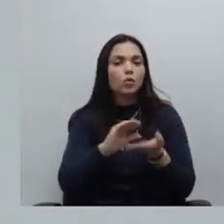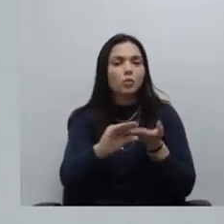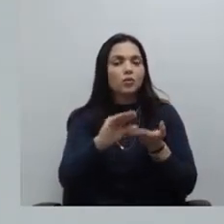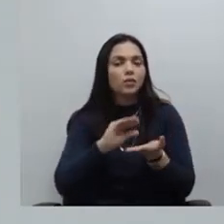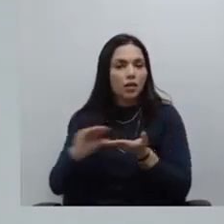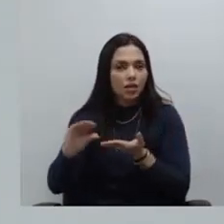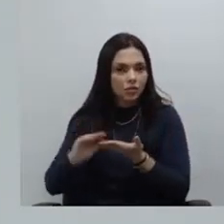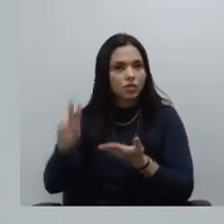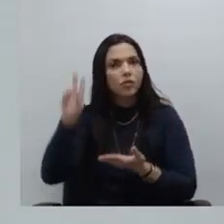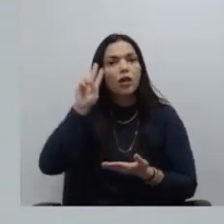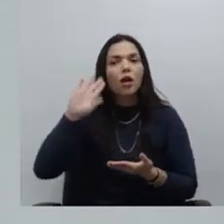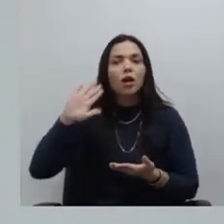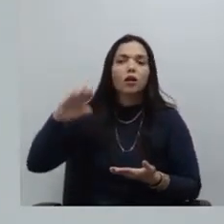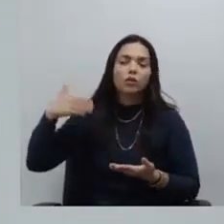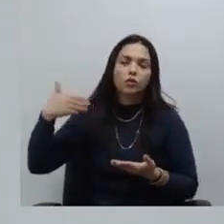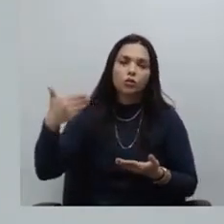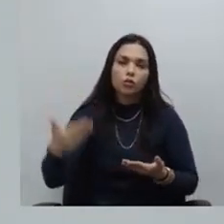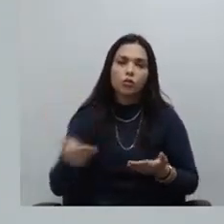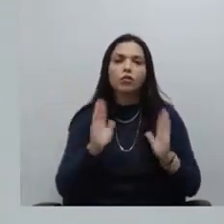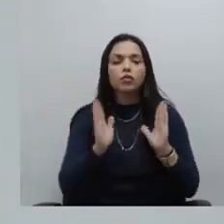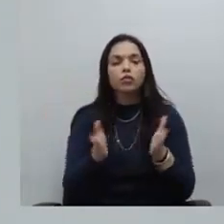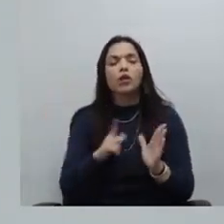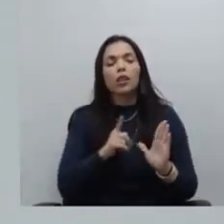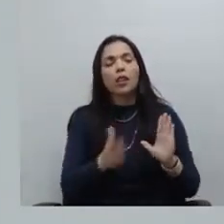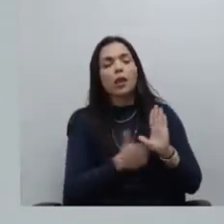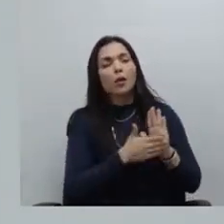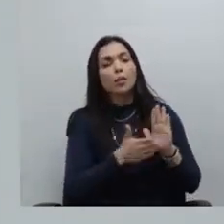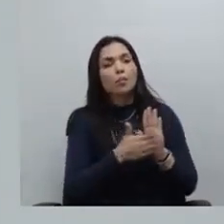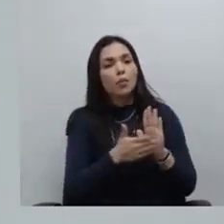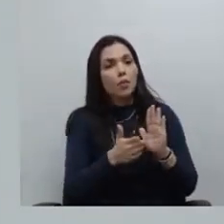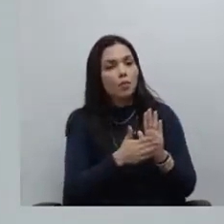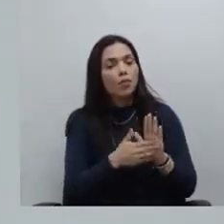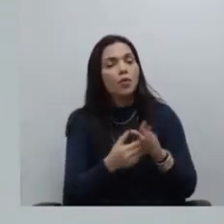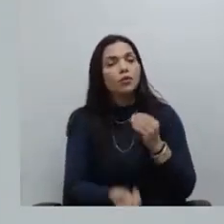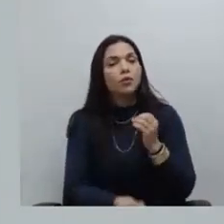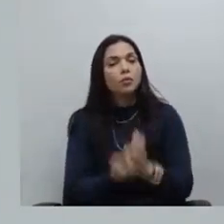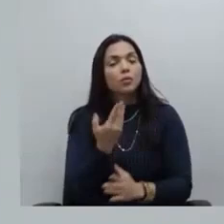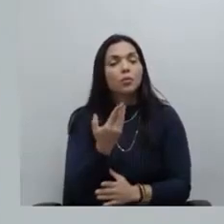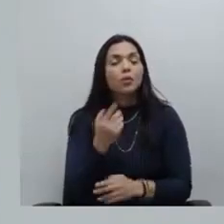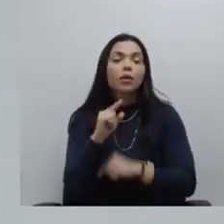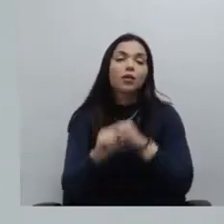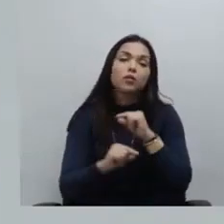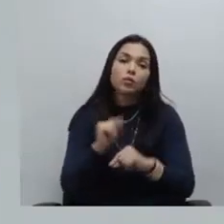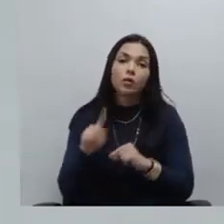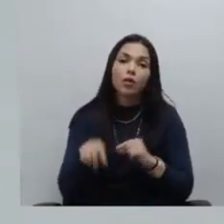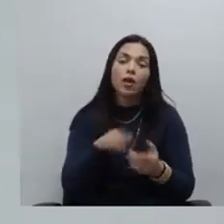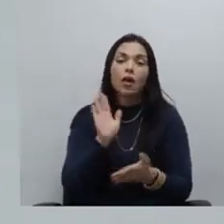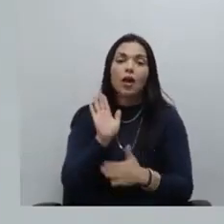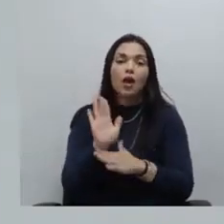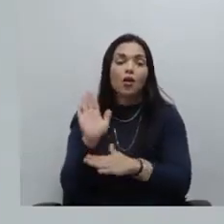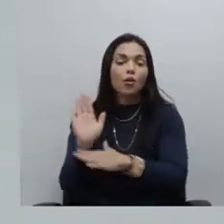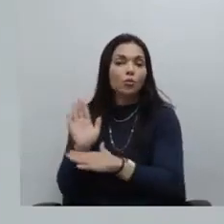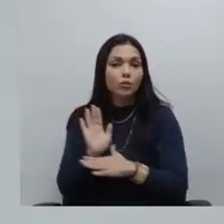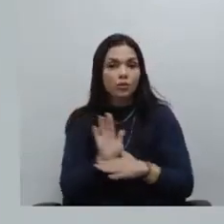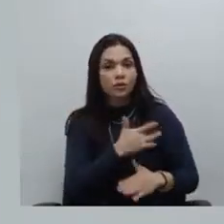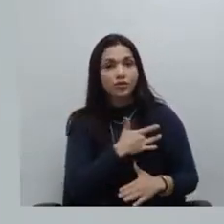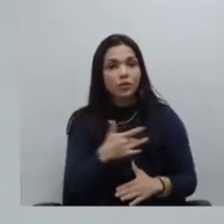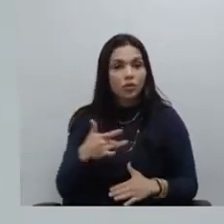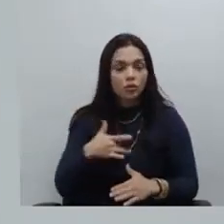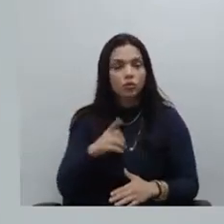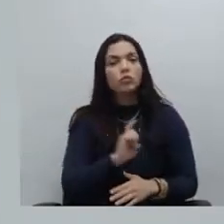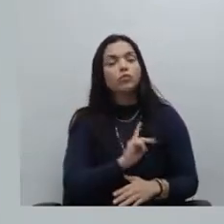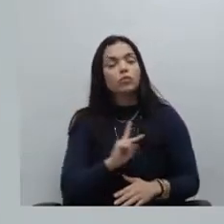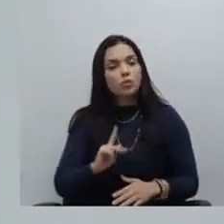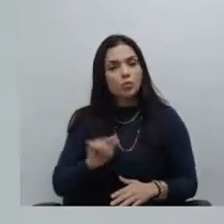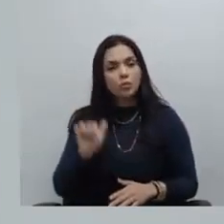historicamente havia propostas de criação aqui do auxílio alimentação por exemplo do auxílio saúde no conselho superior e a defensoria pública